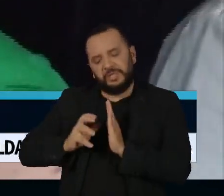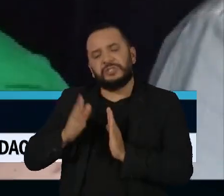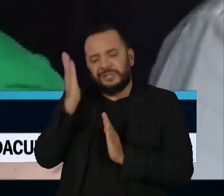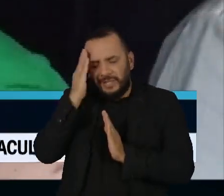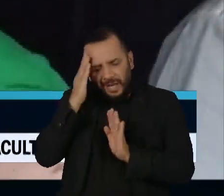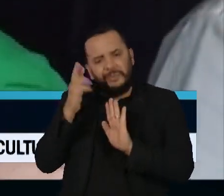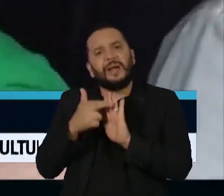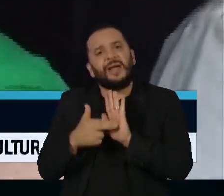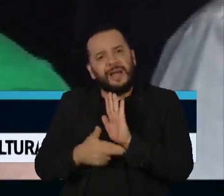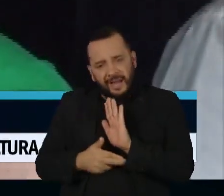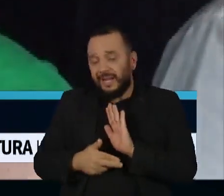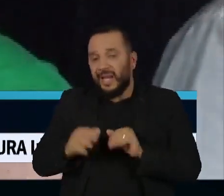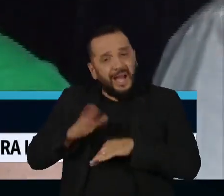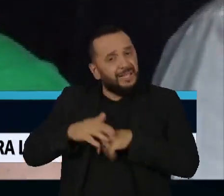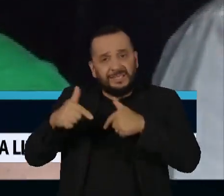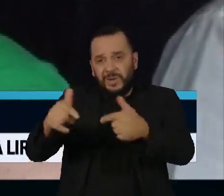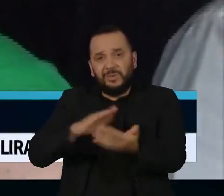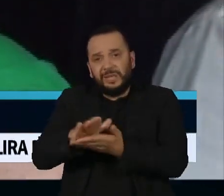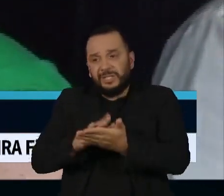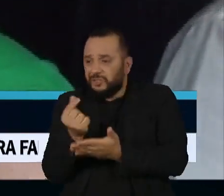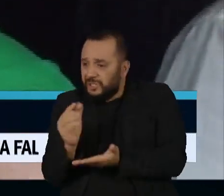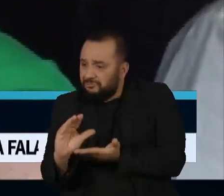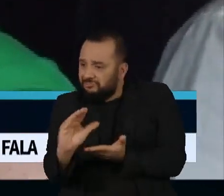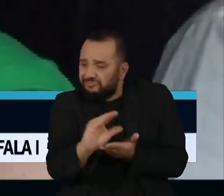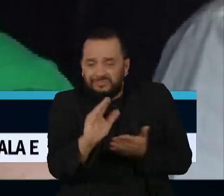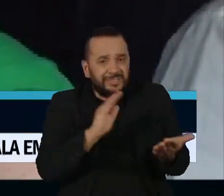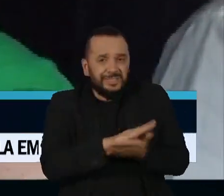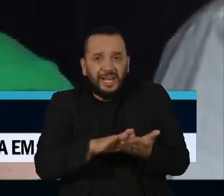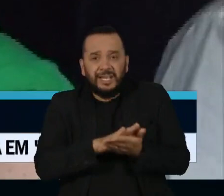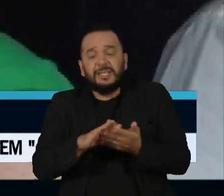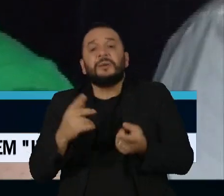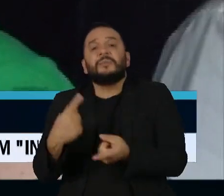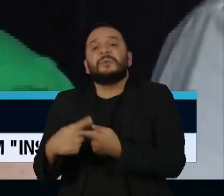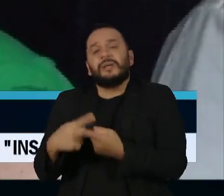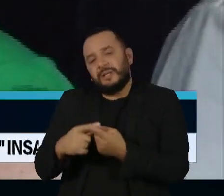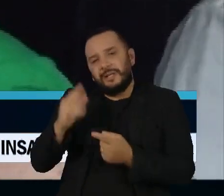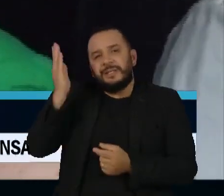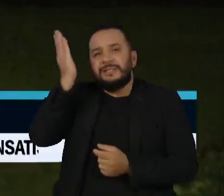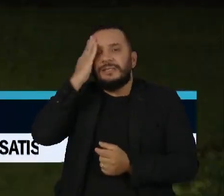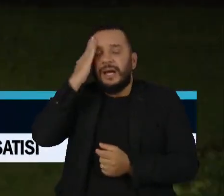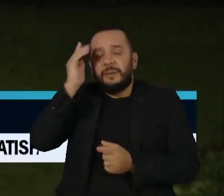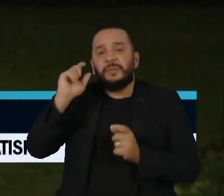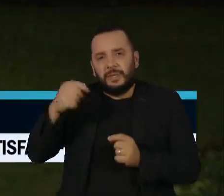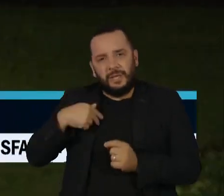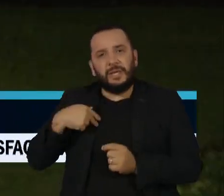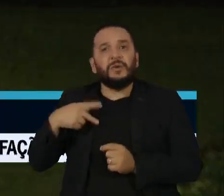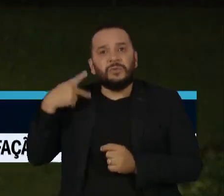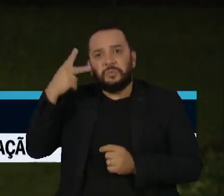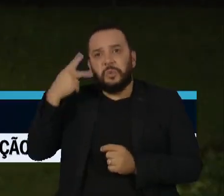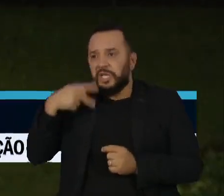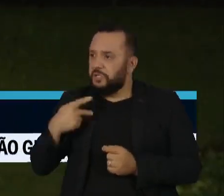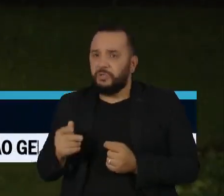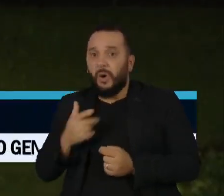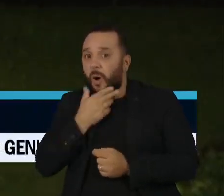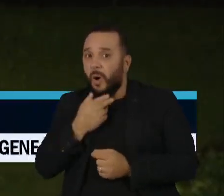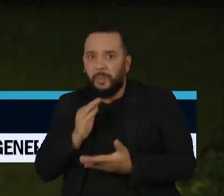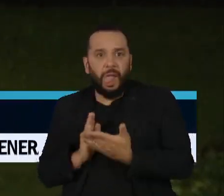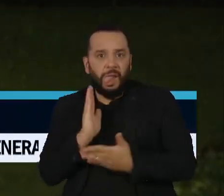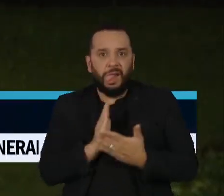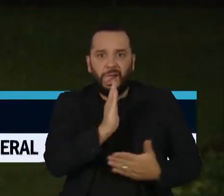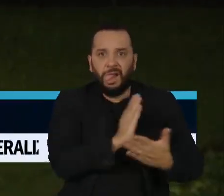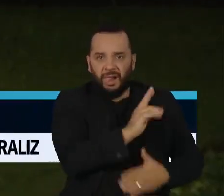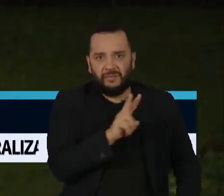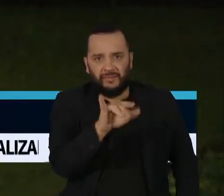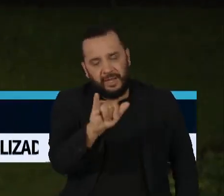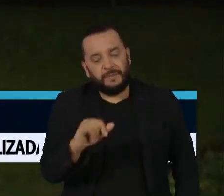cumprem essas regras de propósito, porque sabem que, posteriormente, seus parlamentares vão se auto-anistiar. O relator do processo no Supremo